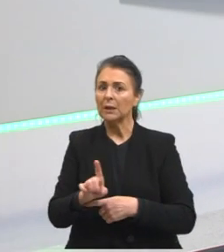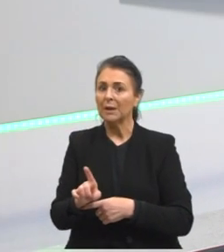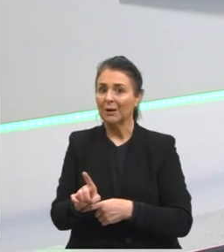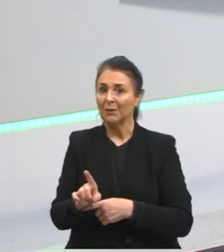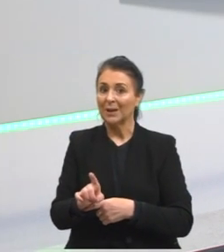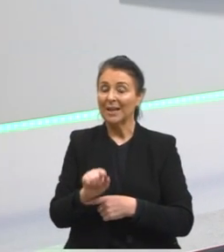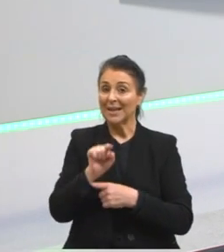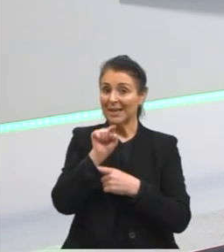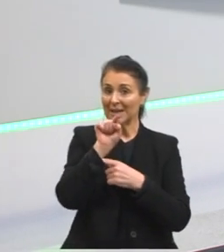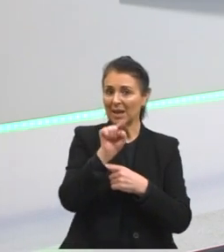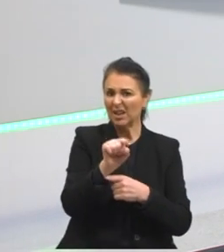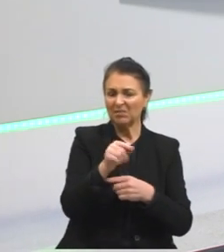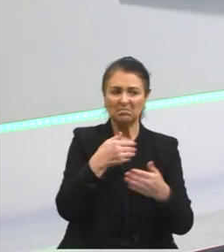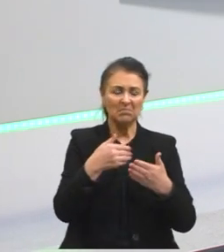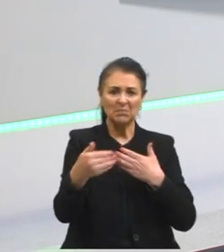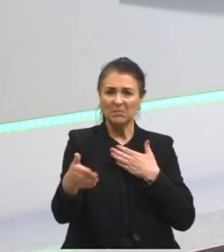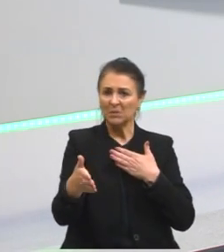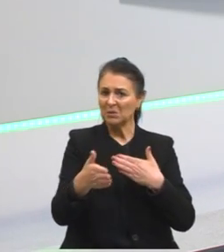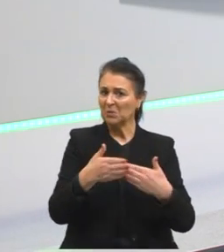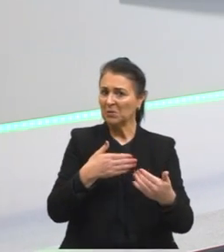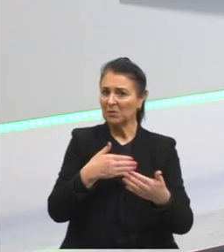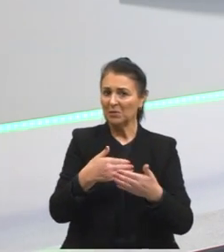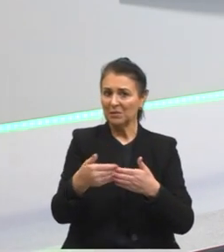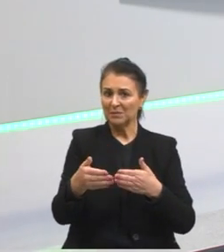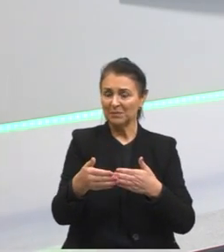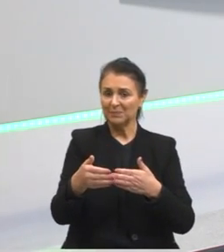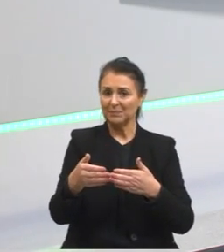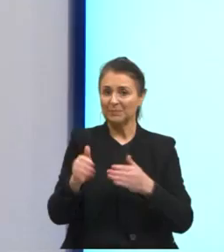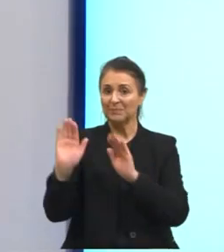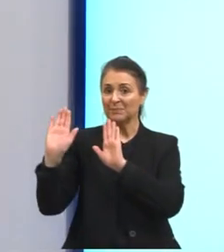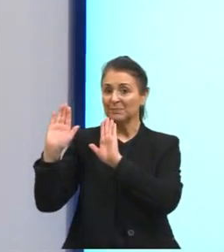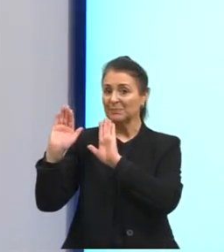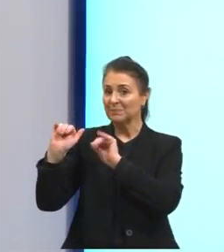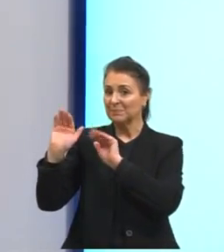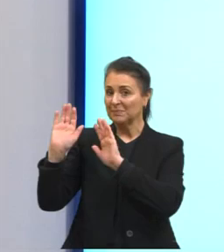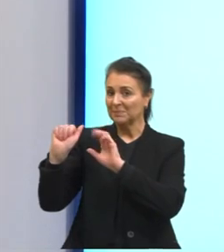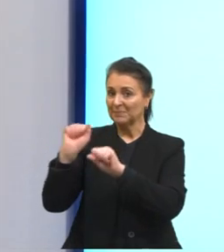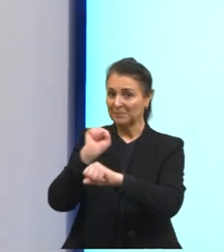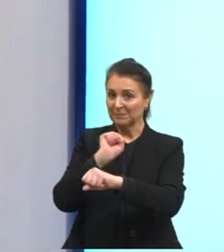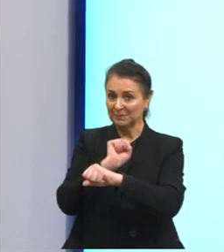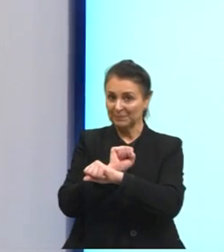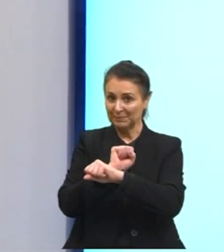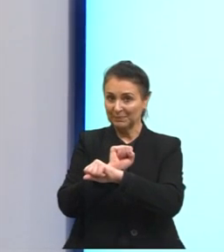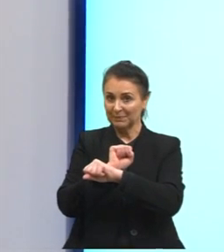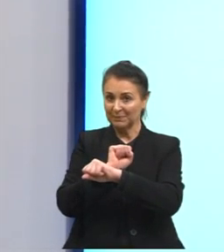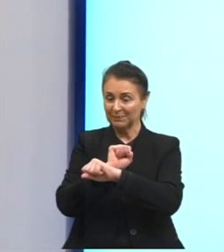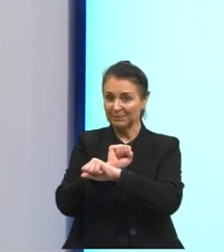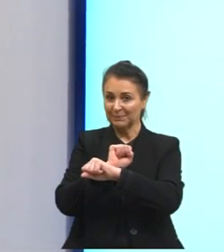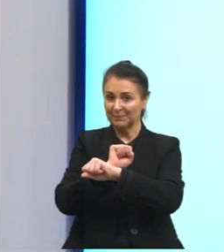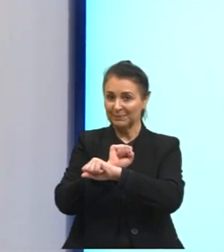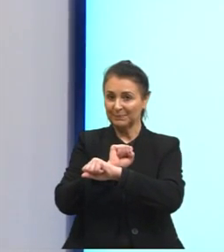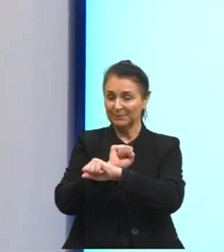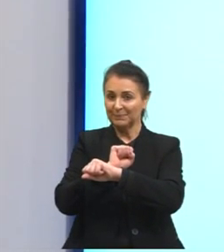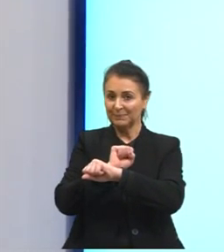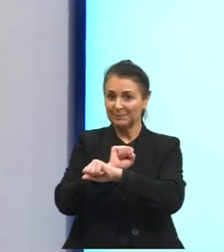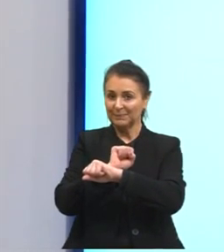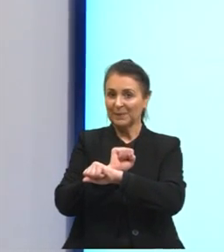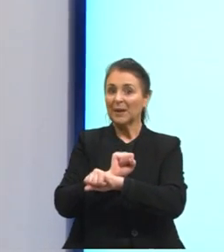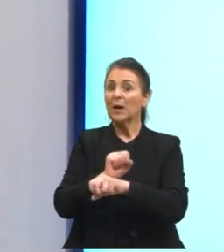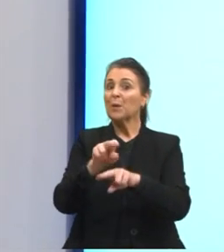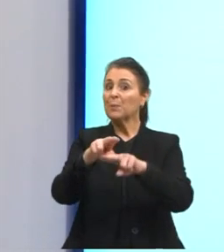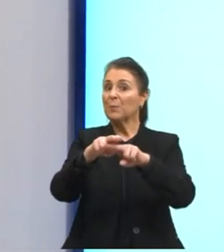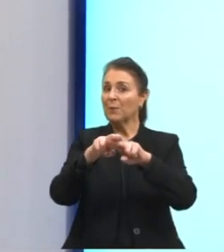que a ele tanto faz, ni leva ni le viene. Porém, graças ao vídeo, ele pode